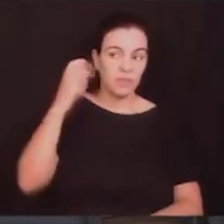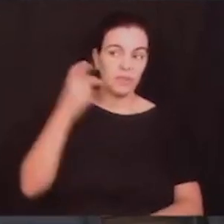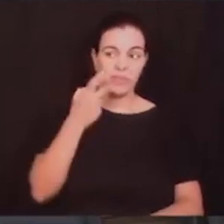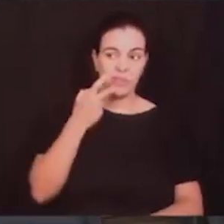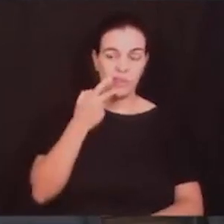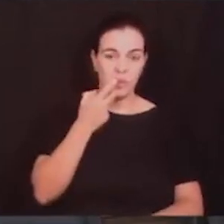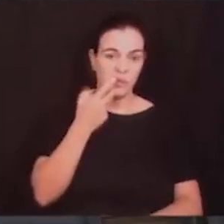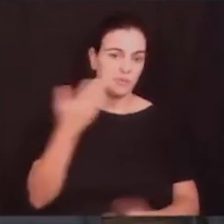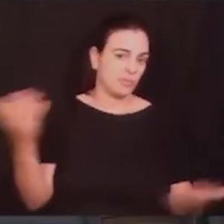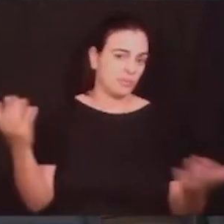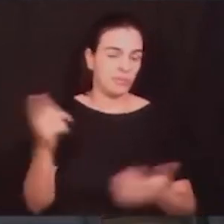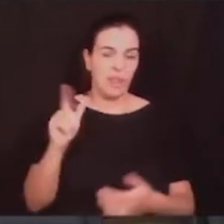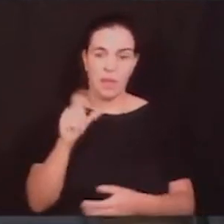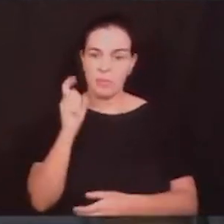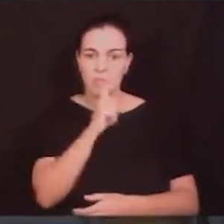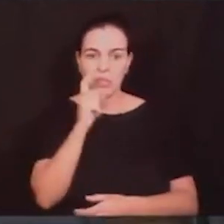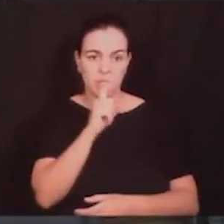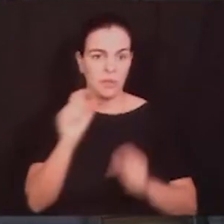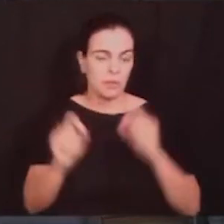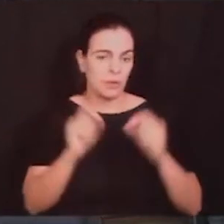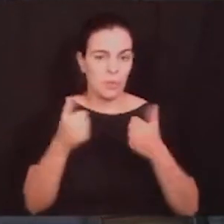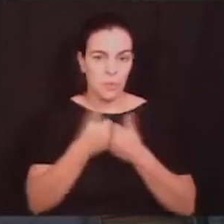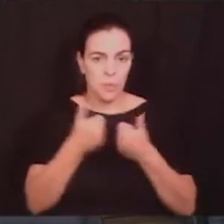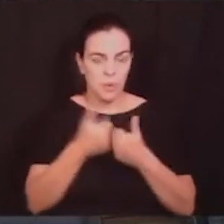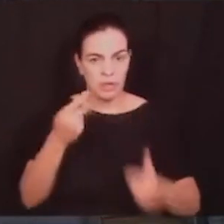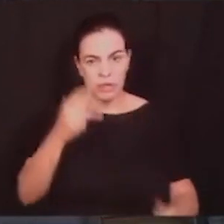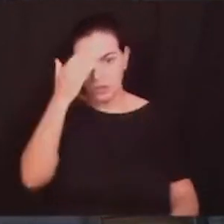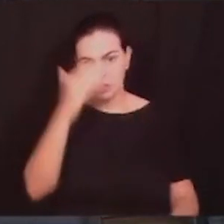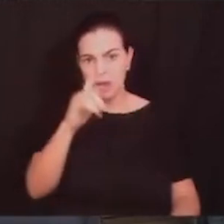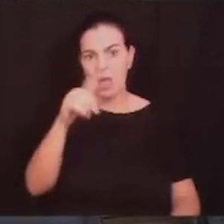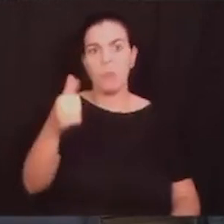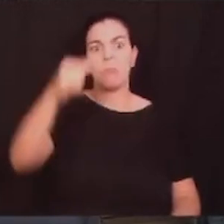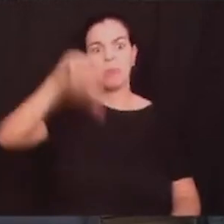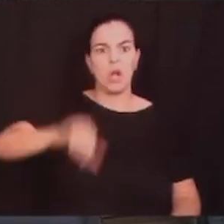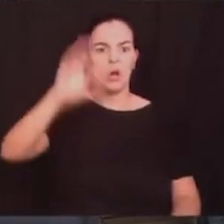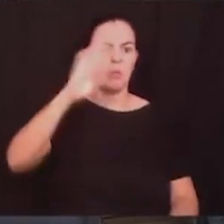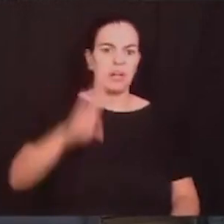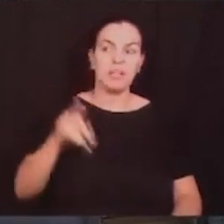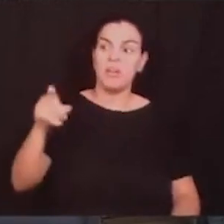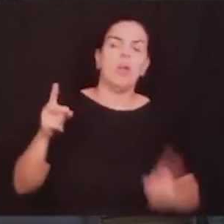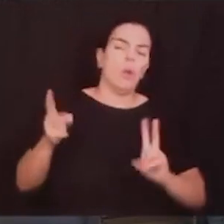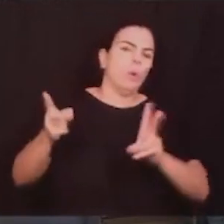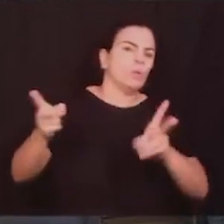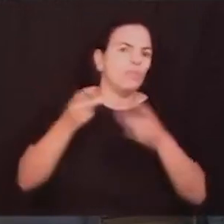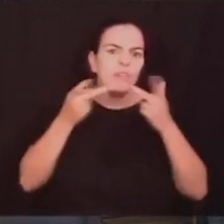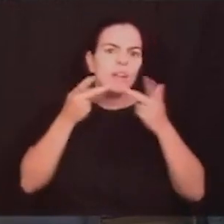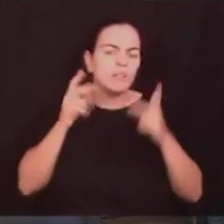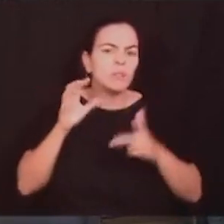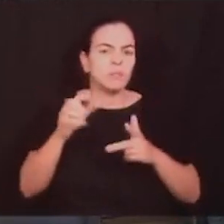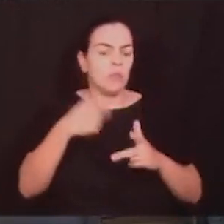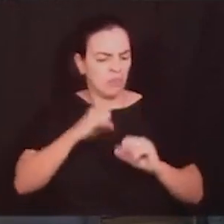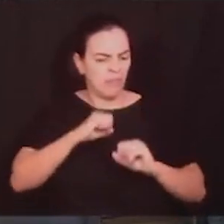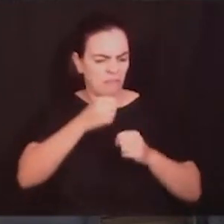que o transporte coletivo de Curitiba é o pior do Brasil, e continua afirmando isso, porque eu defendo a minha cidade. Somente